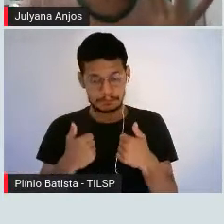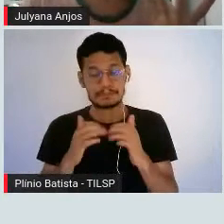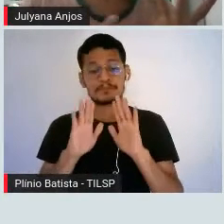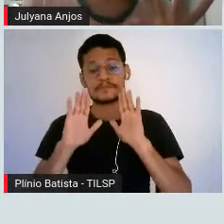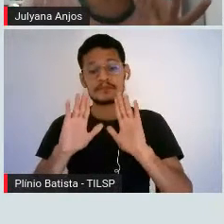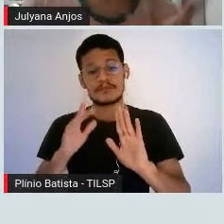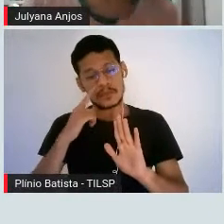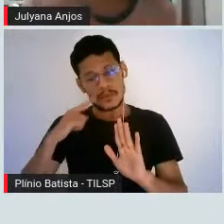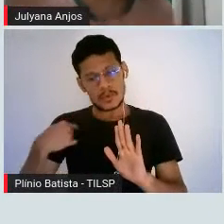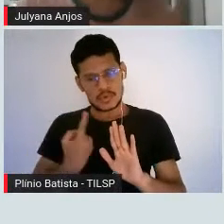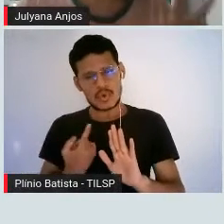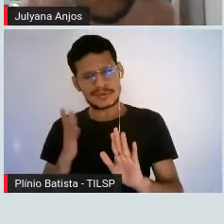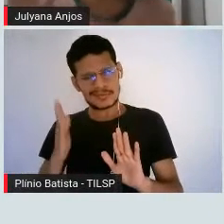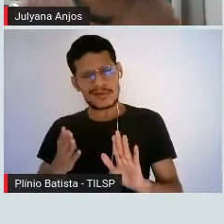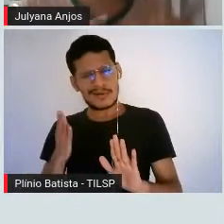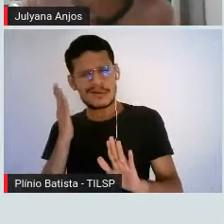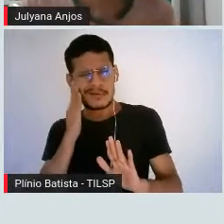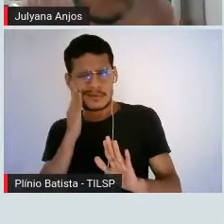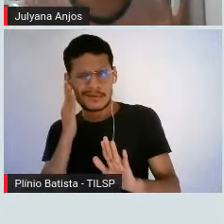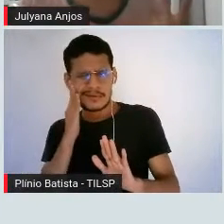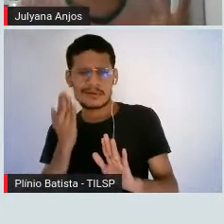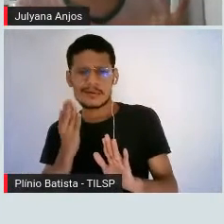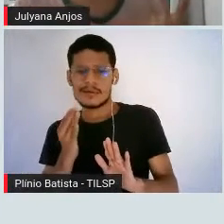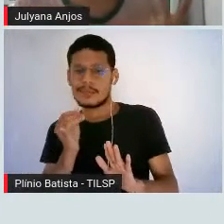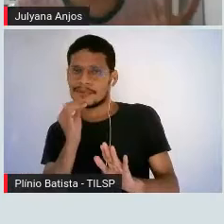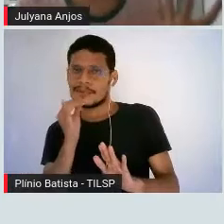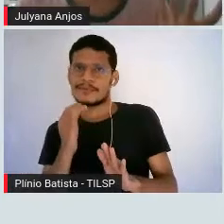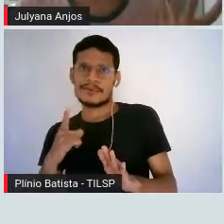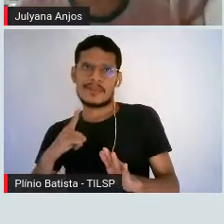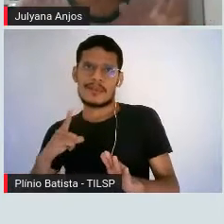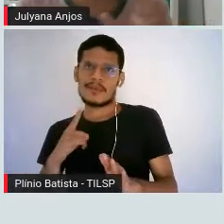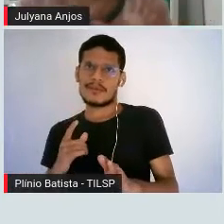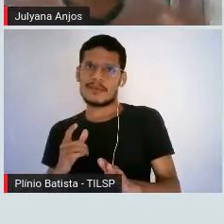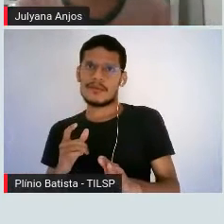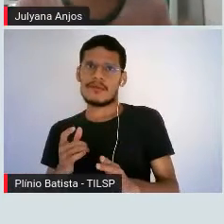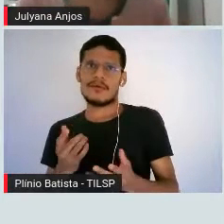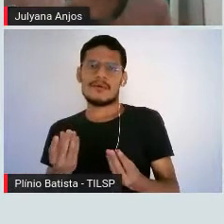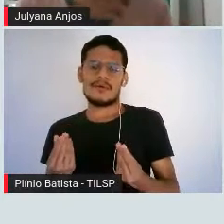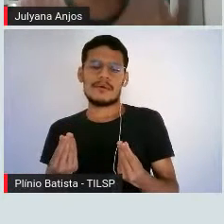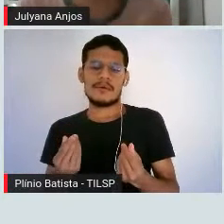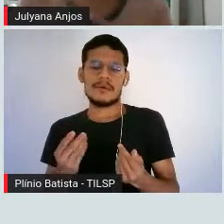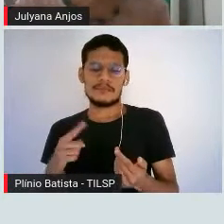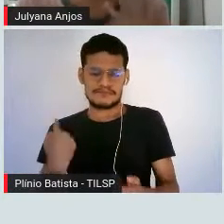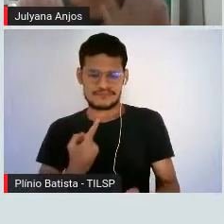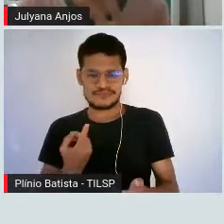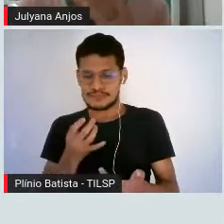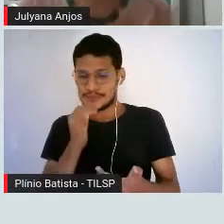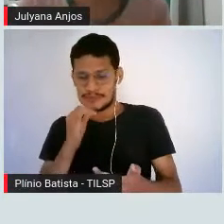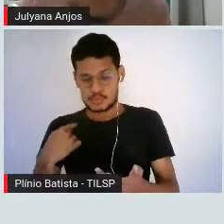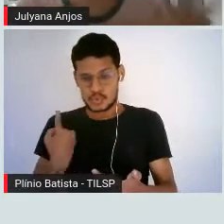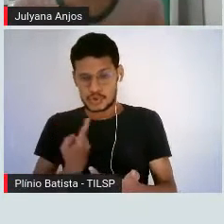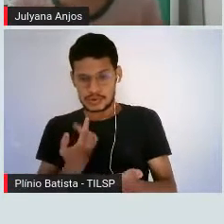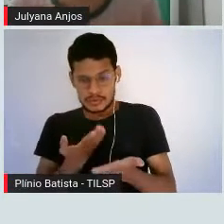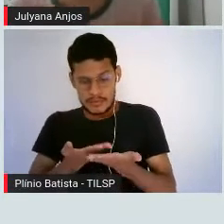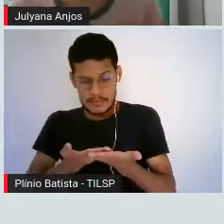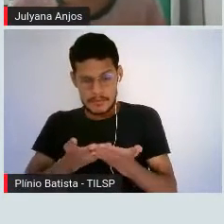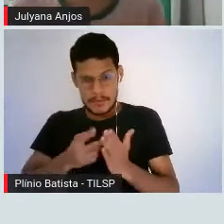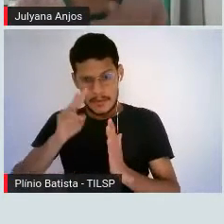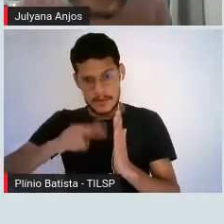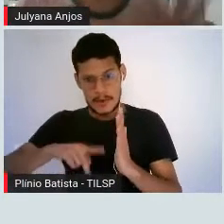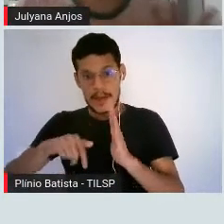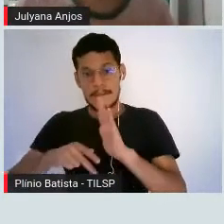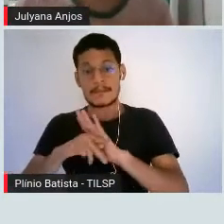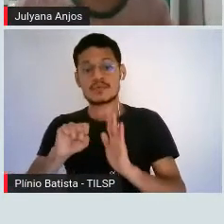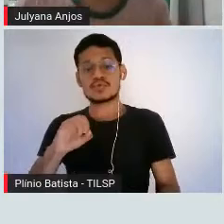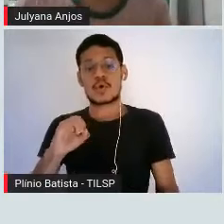sabe muito bem, né? É bem famoso essa expressão, que sempre a gente que estuda, a gente vai ler, tem falando sobre isso, que ela é um solvente universal.